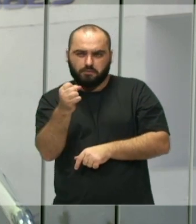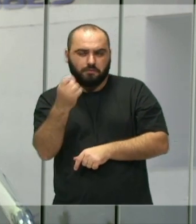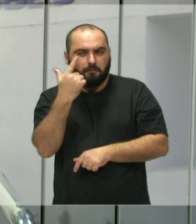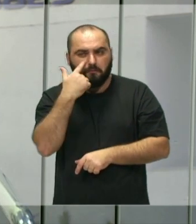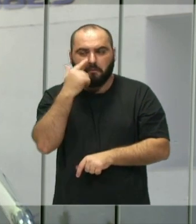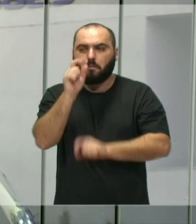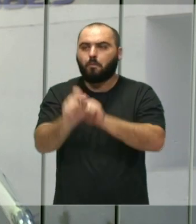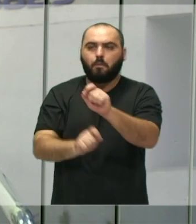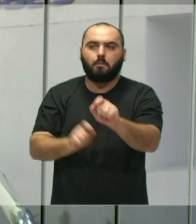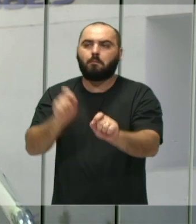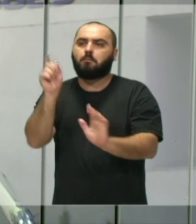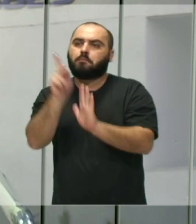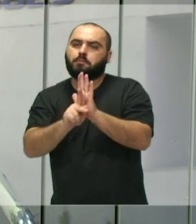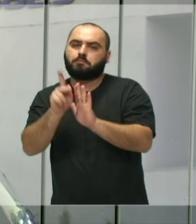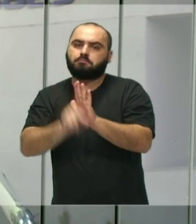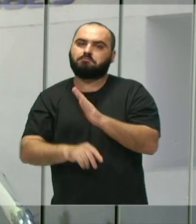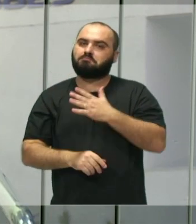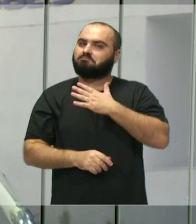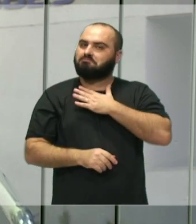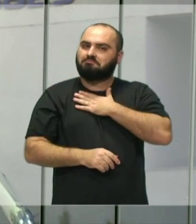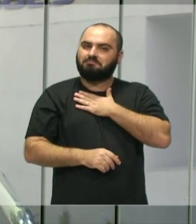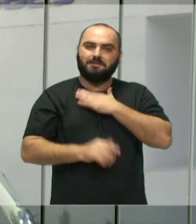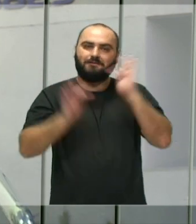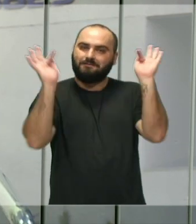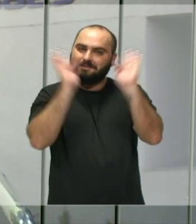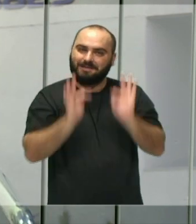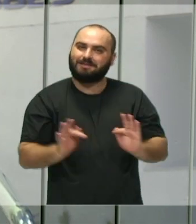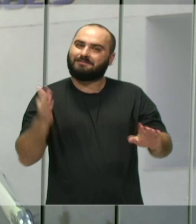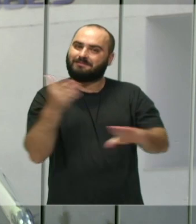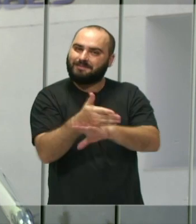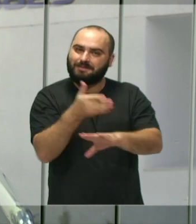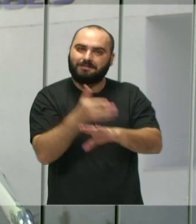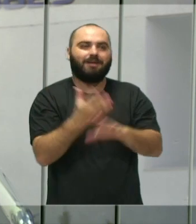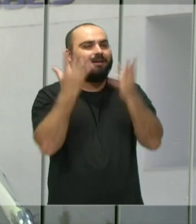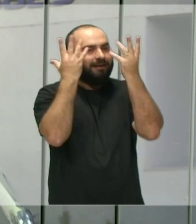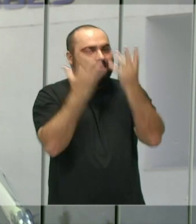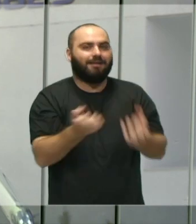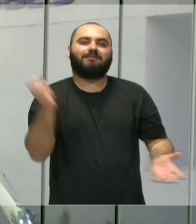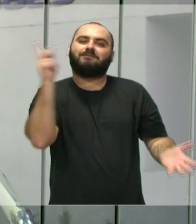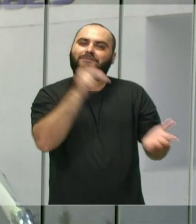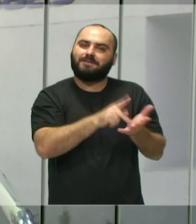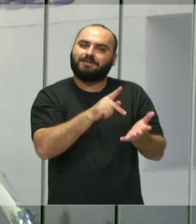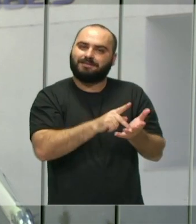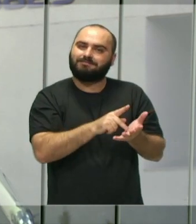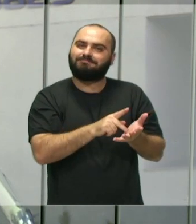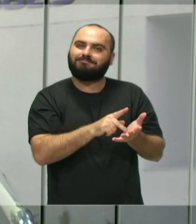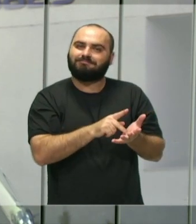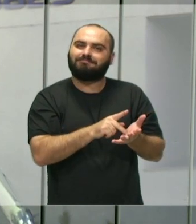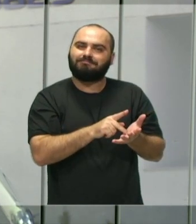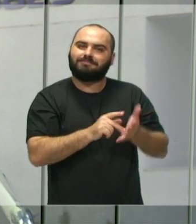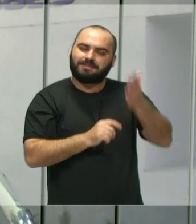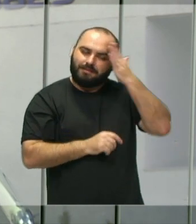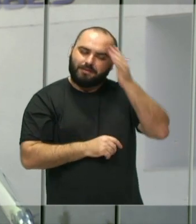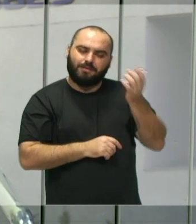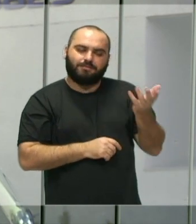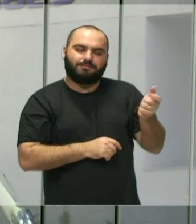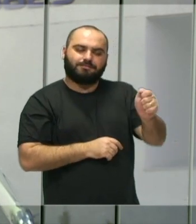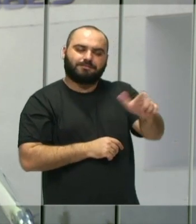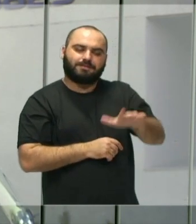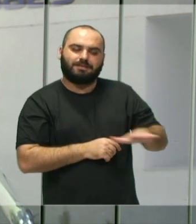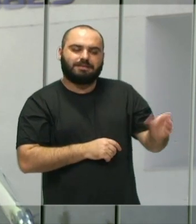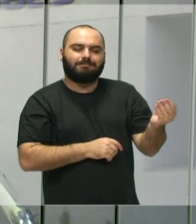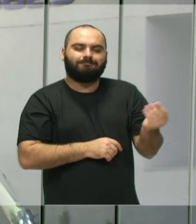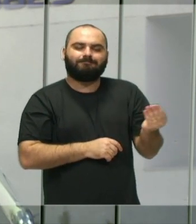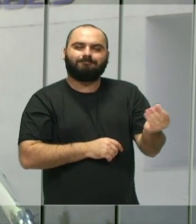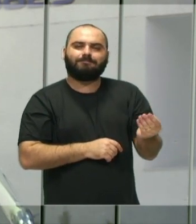E eu estou adorando participar, e eu gostaria muito que tivéssemos... Eu acho que o lado sensível da mulher faz muita falta